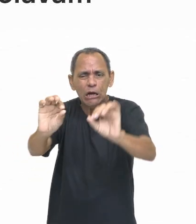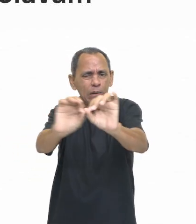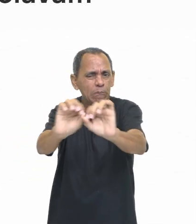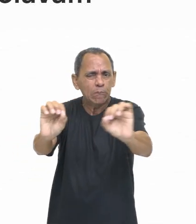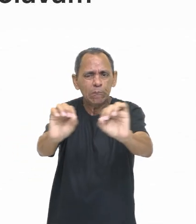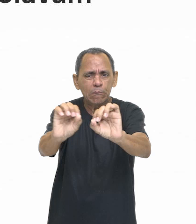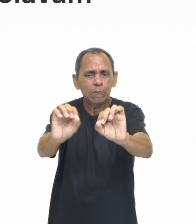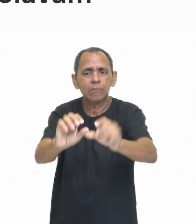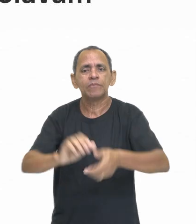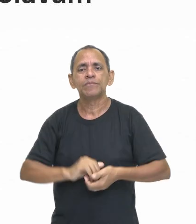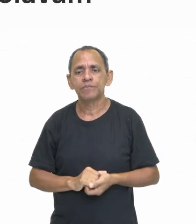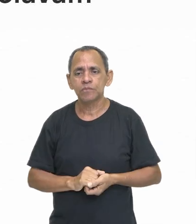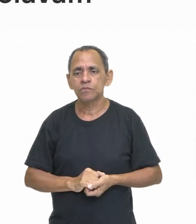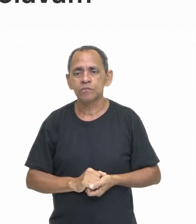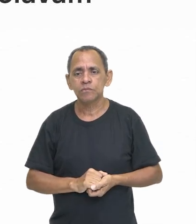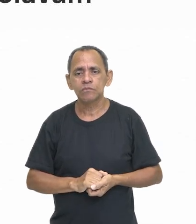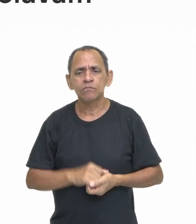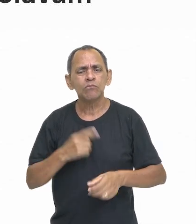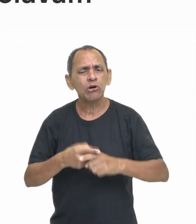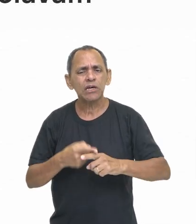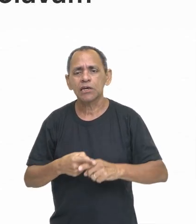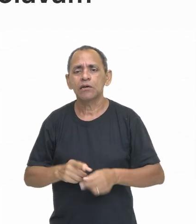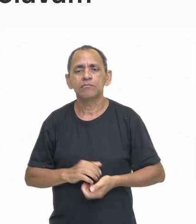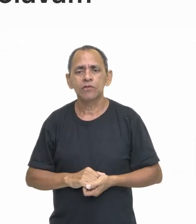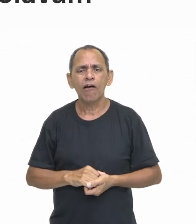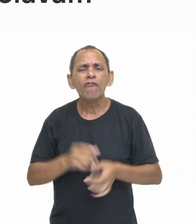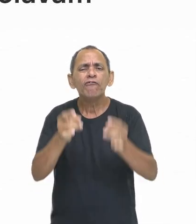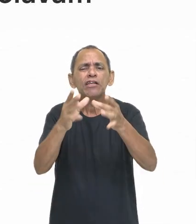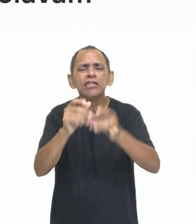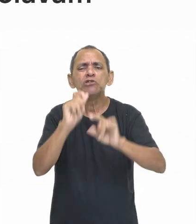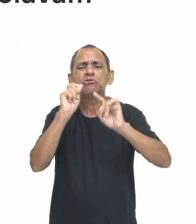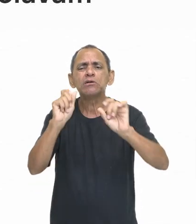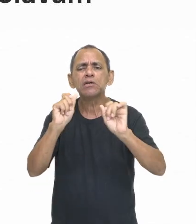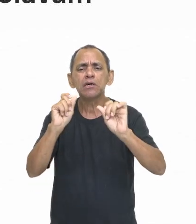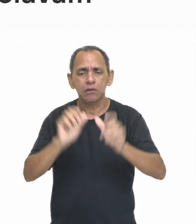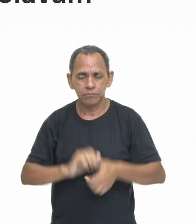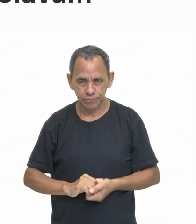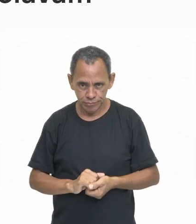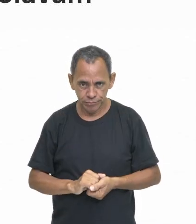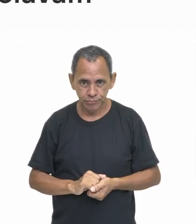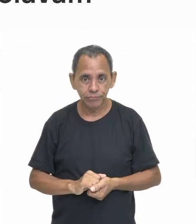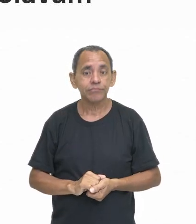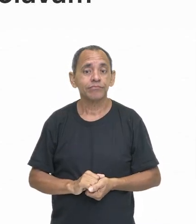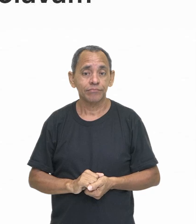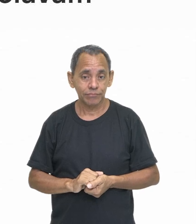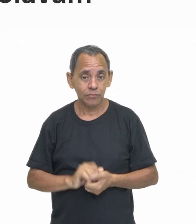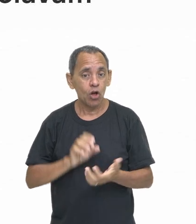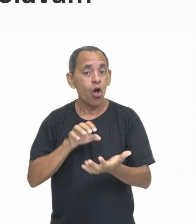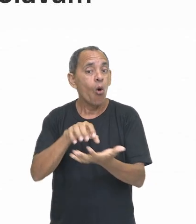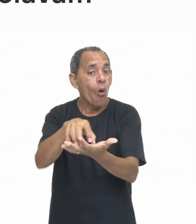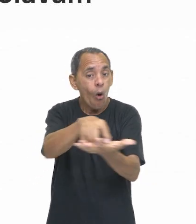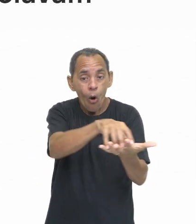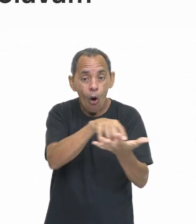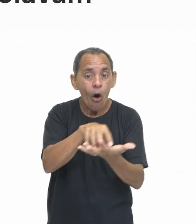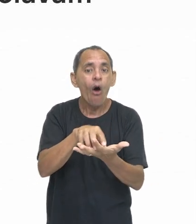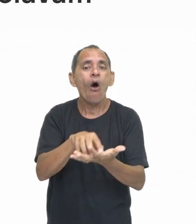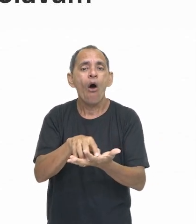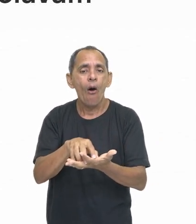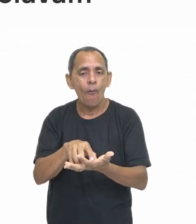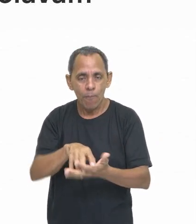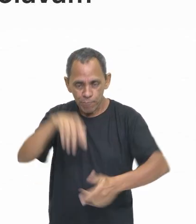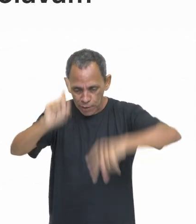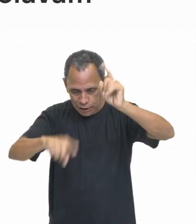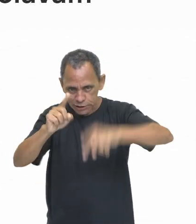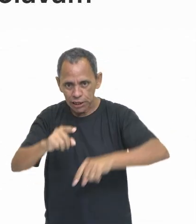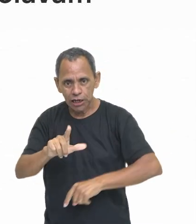aí. O que que ele... Não entendi, o que que eles estão vendendo de fato? Olha só, os mercadores romanos negociavam bens de luxo. O que que isso